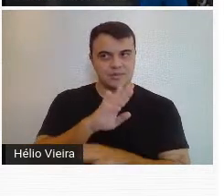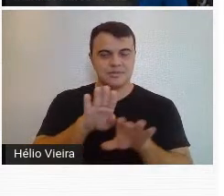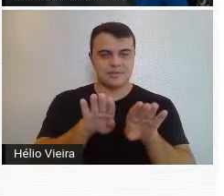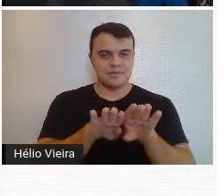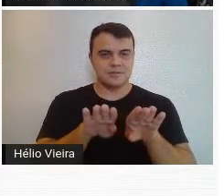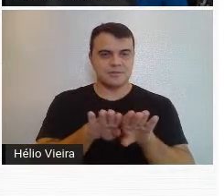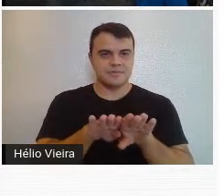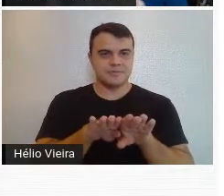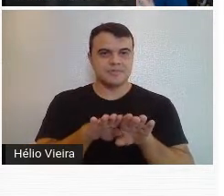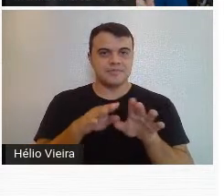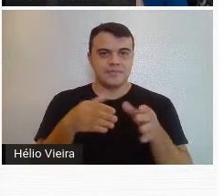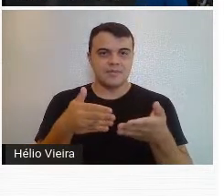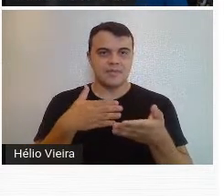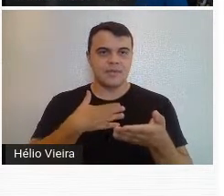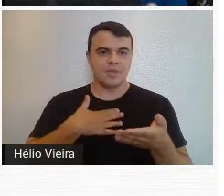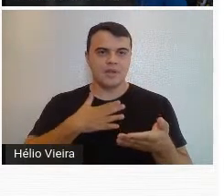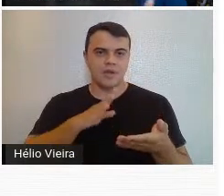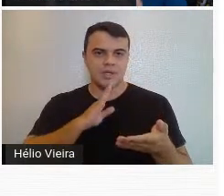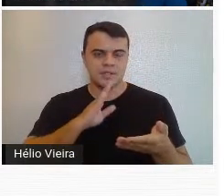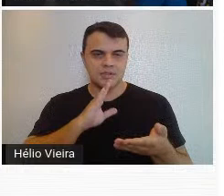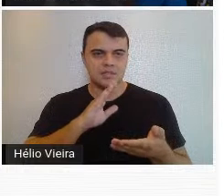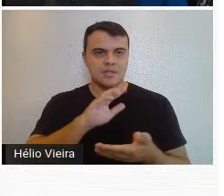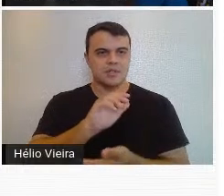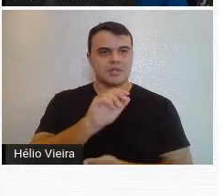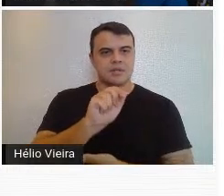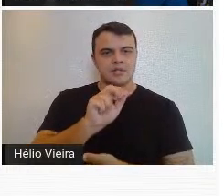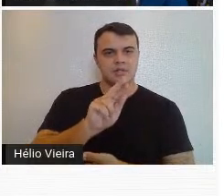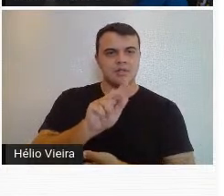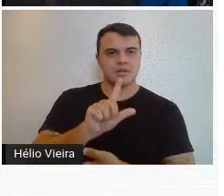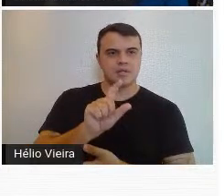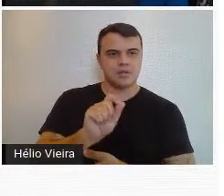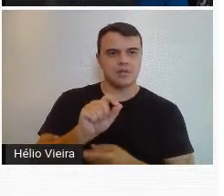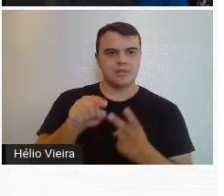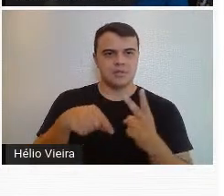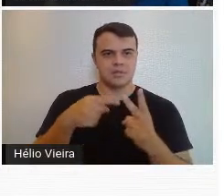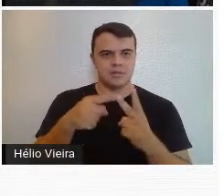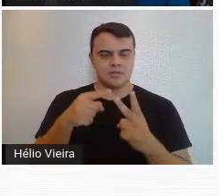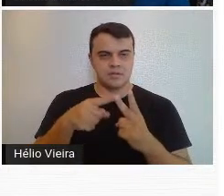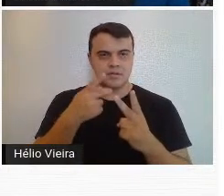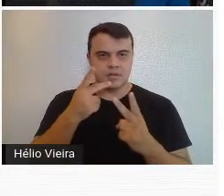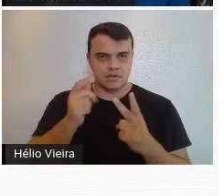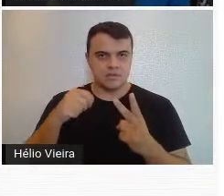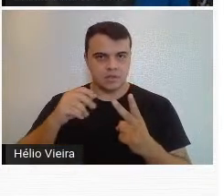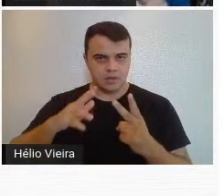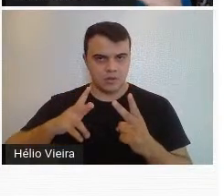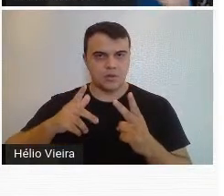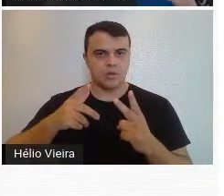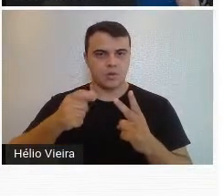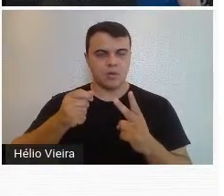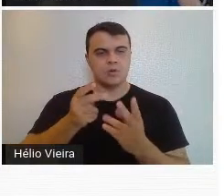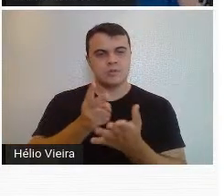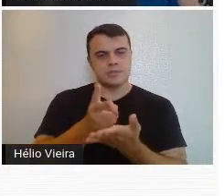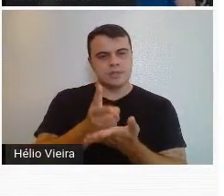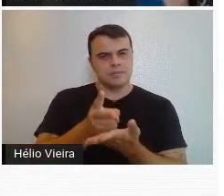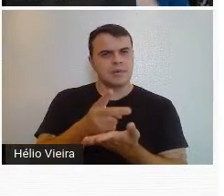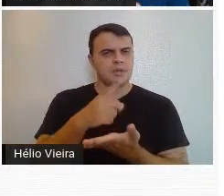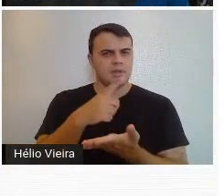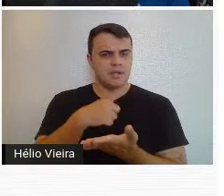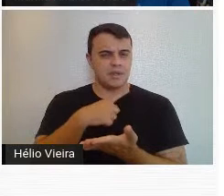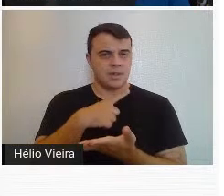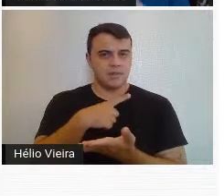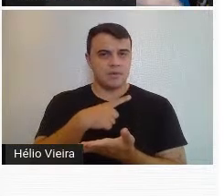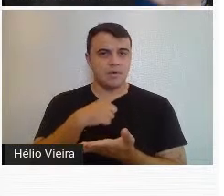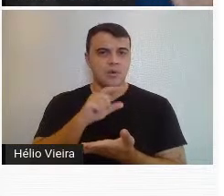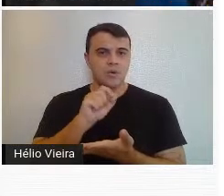frequentavam, então ele conhecia o Carlos do Monte Andrade, o Emílio Moura, esse pessoal todo, e ele sempre teve uma